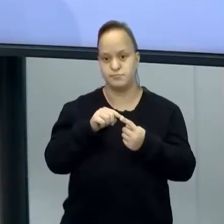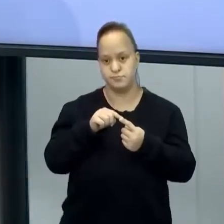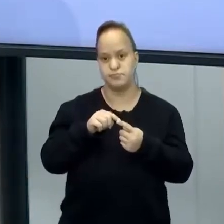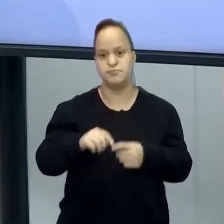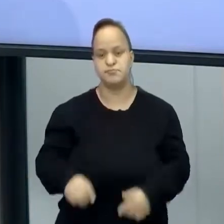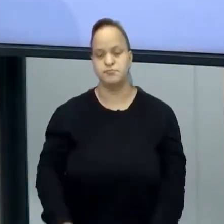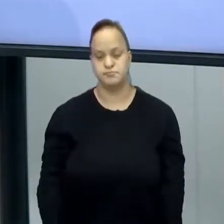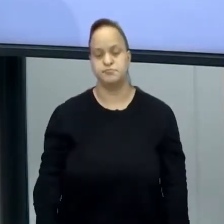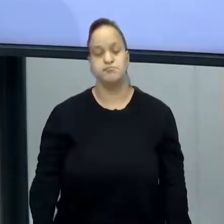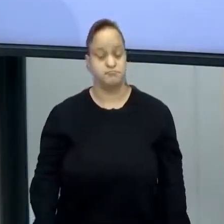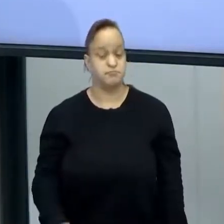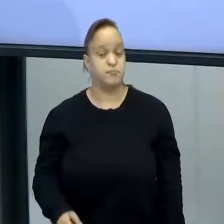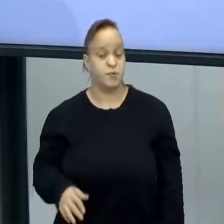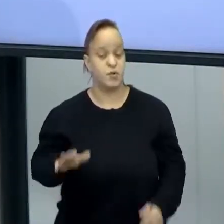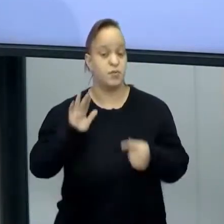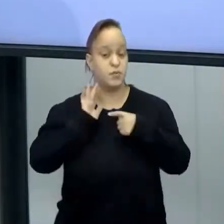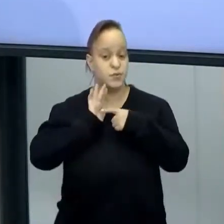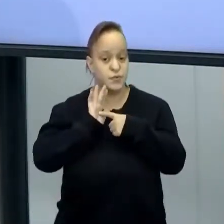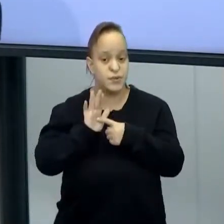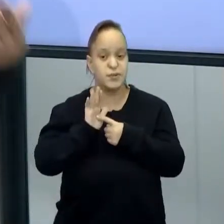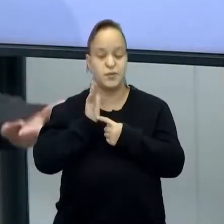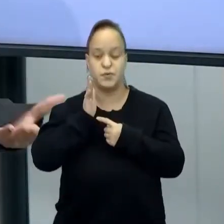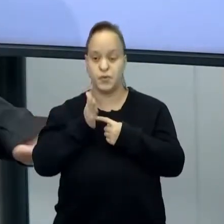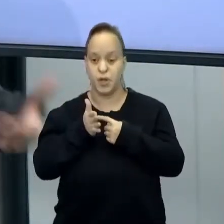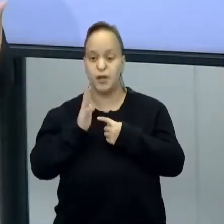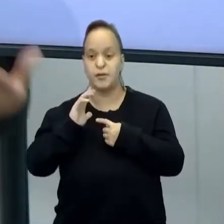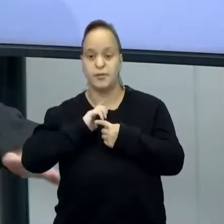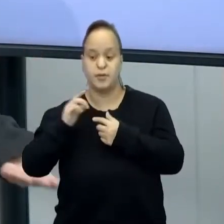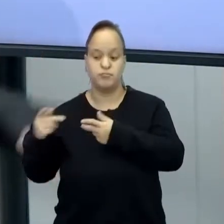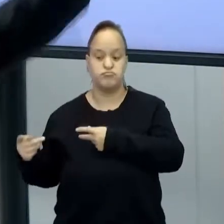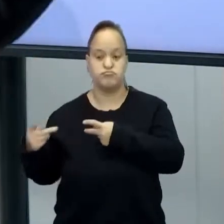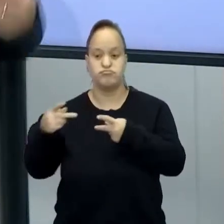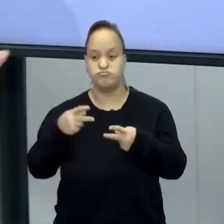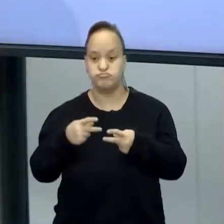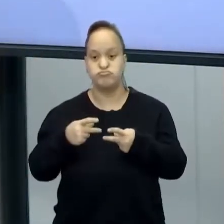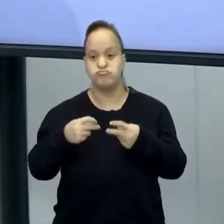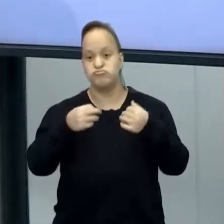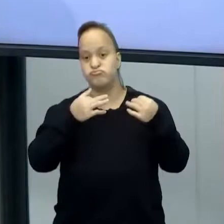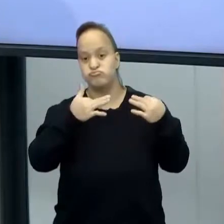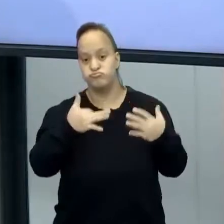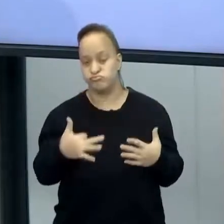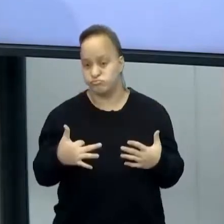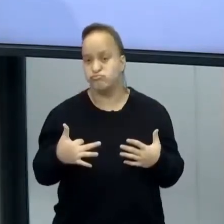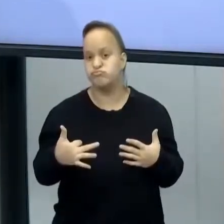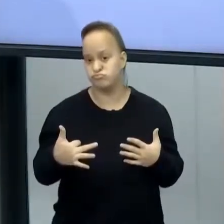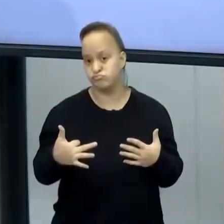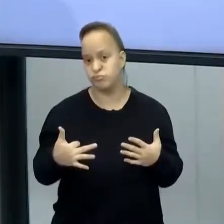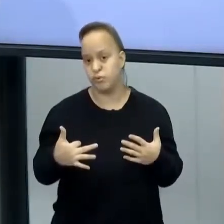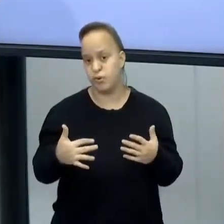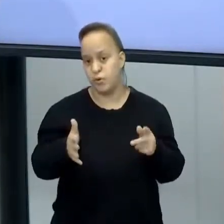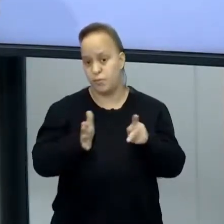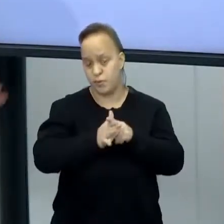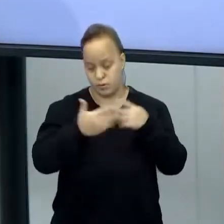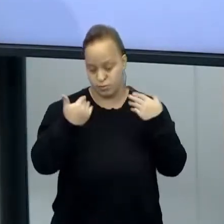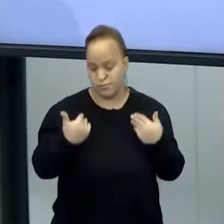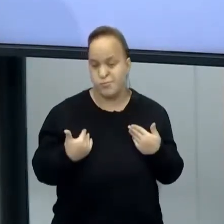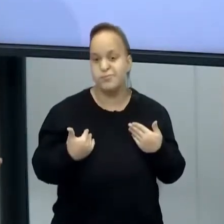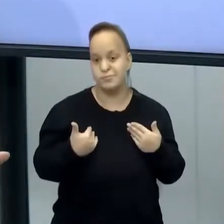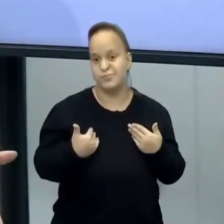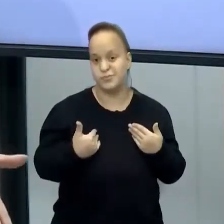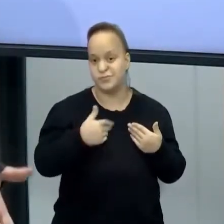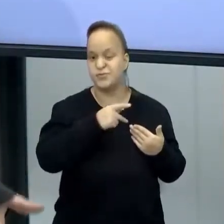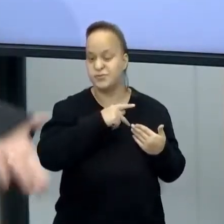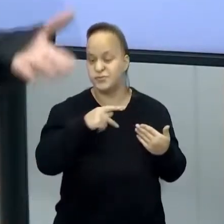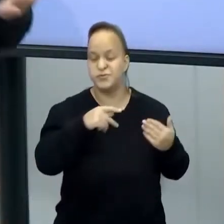que nós teremos convidados, teremos pessoas que vão falar pra vocês com mais propriedade do que a professora Juliana, que é professora de educação física e não